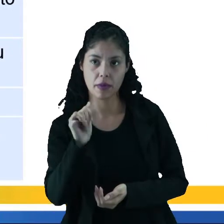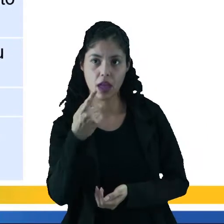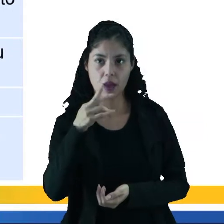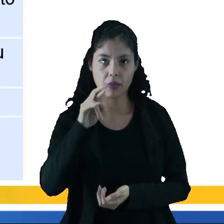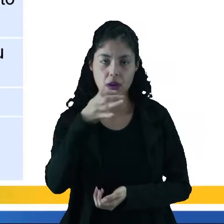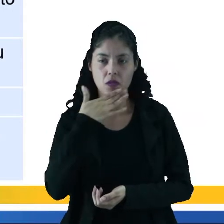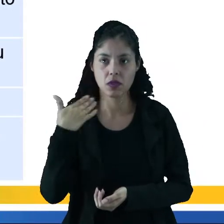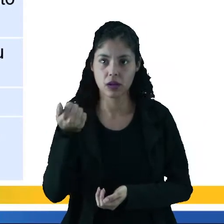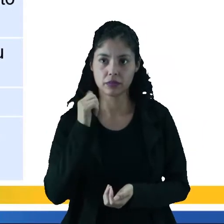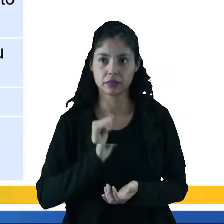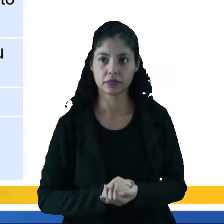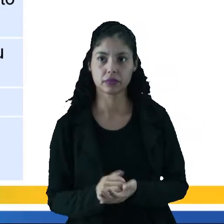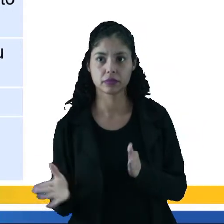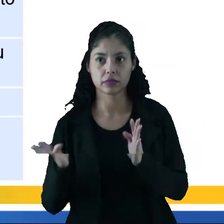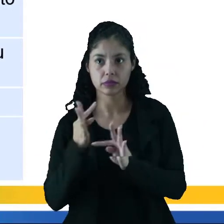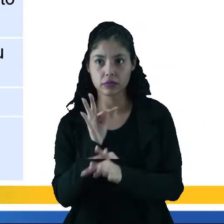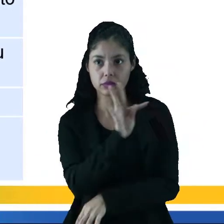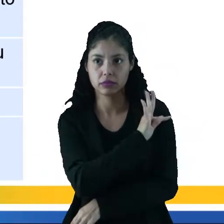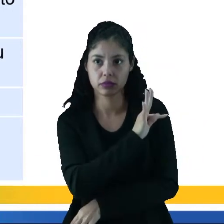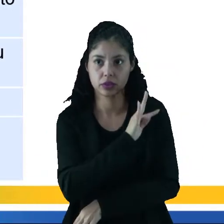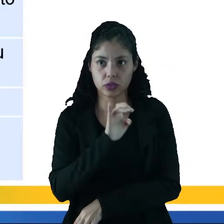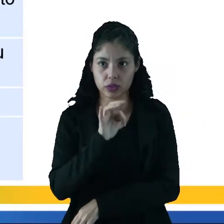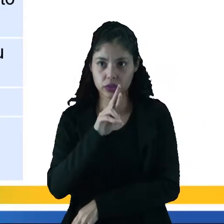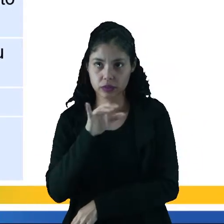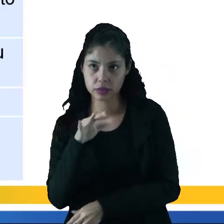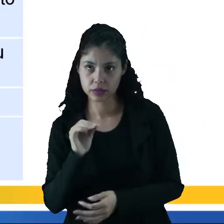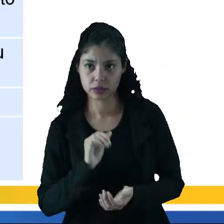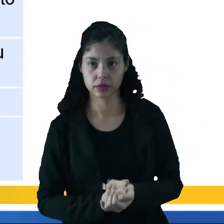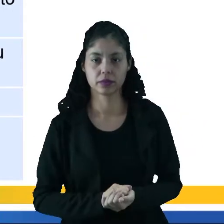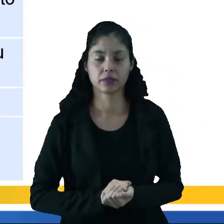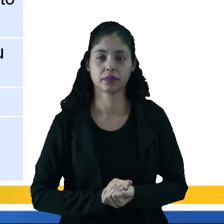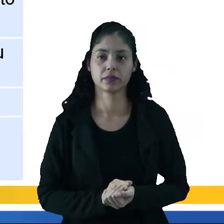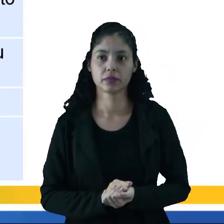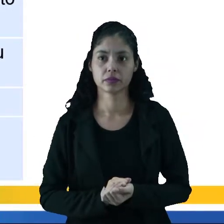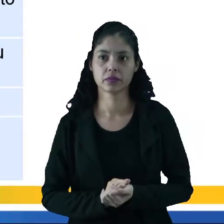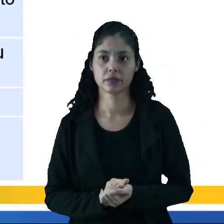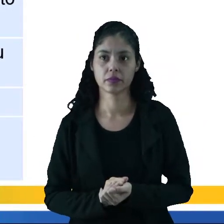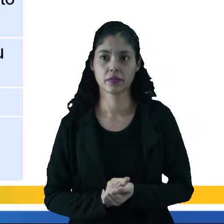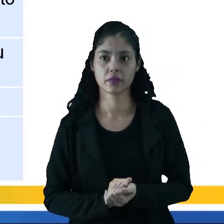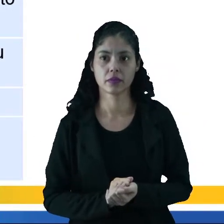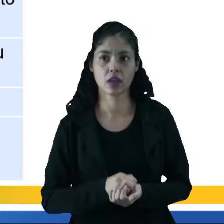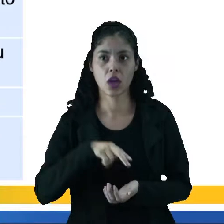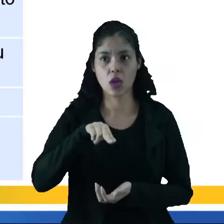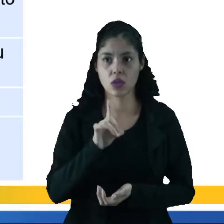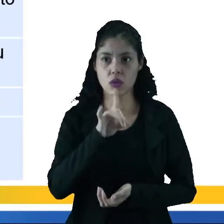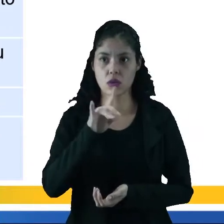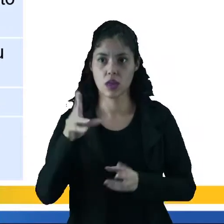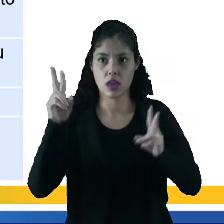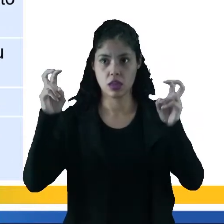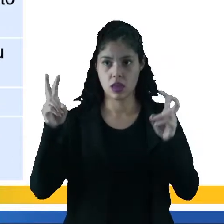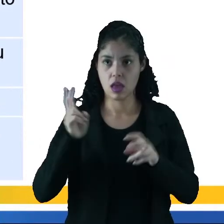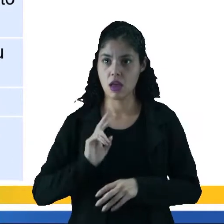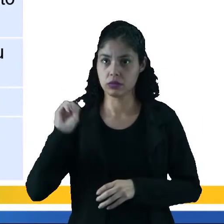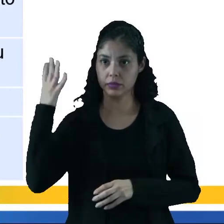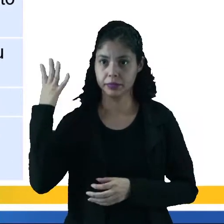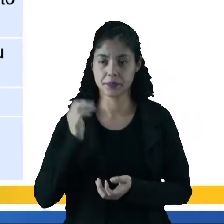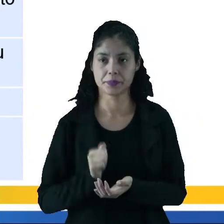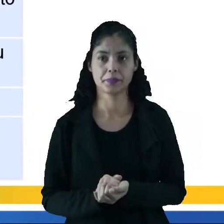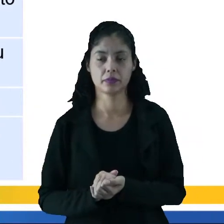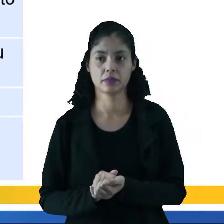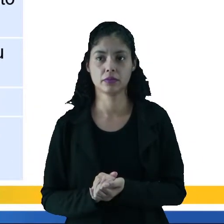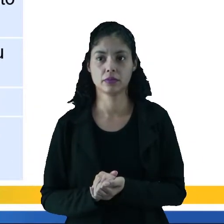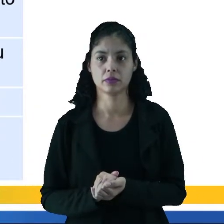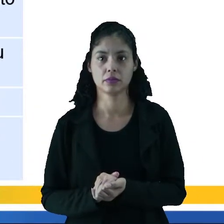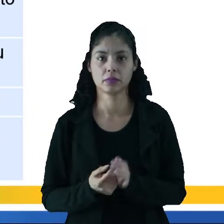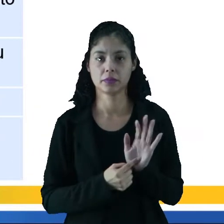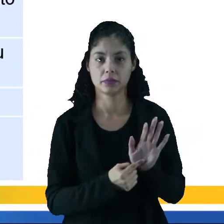aprimorada, a técnica do esfumato, que é o quiar escuro, a nudez torna-se um tema recorrente, eu